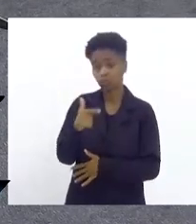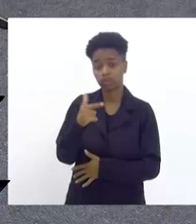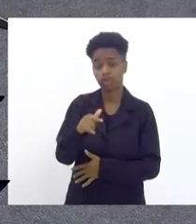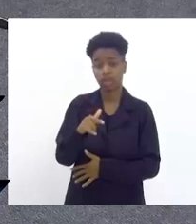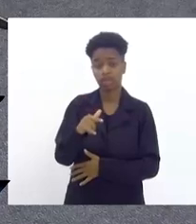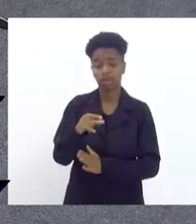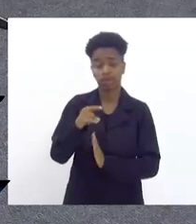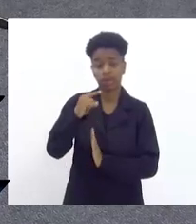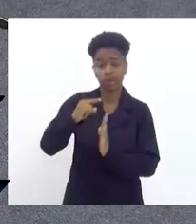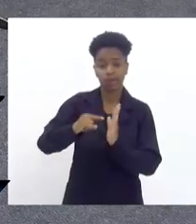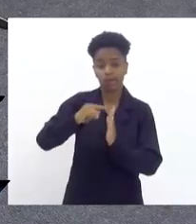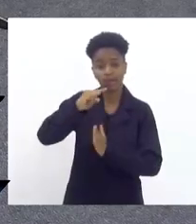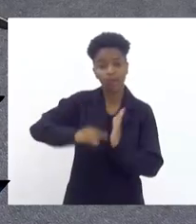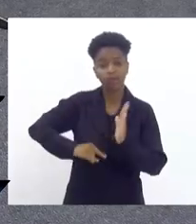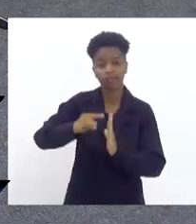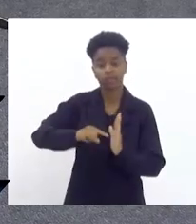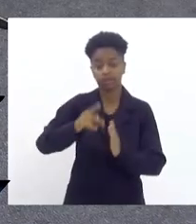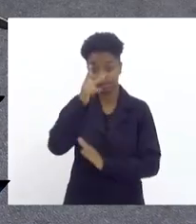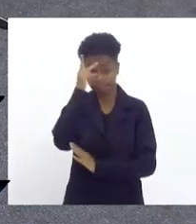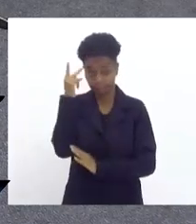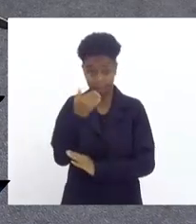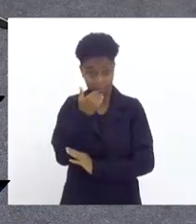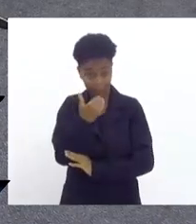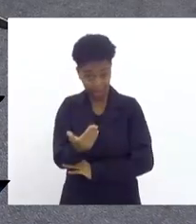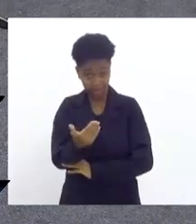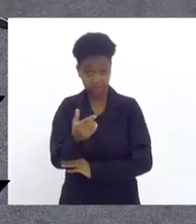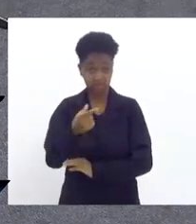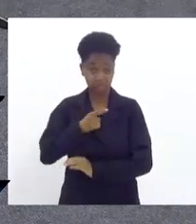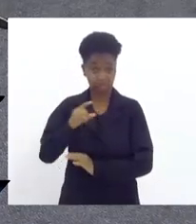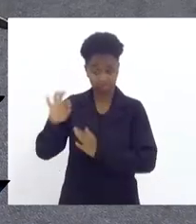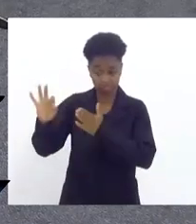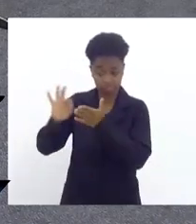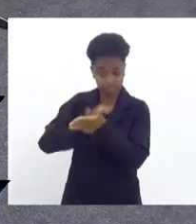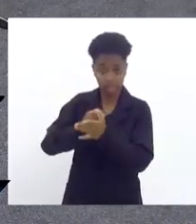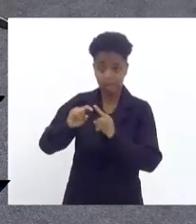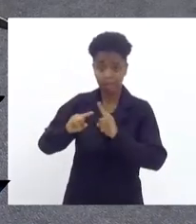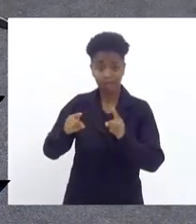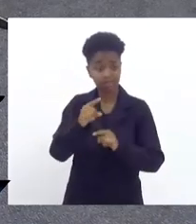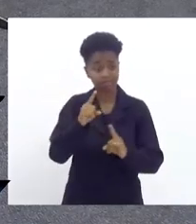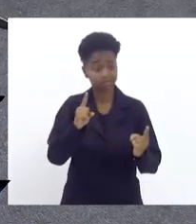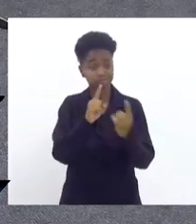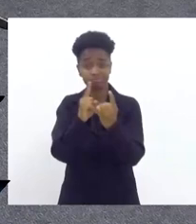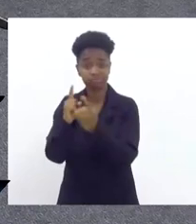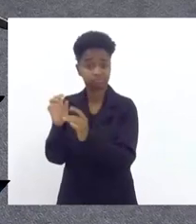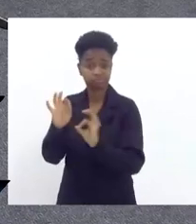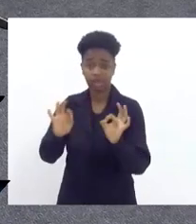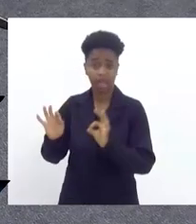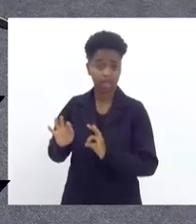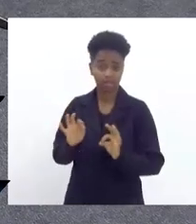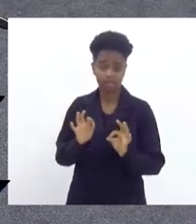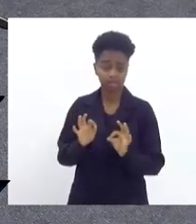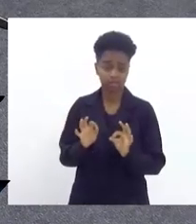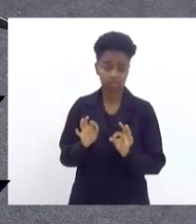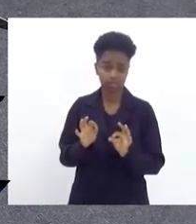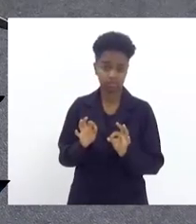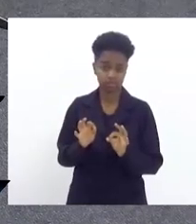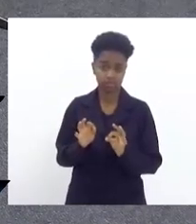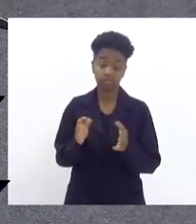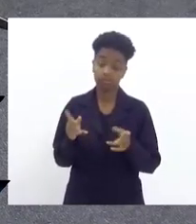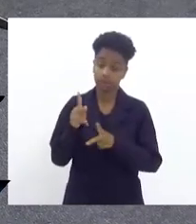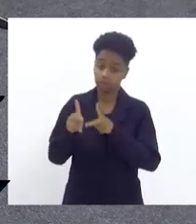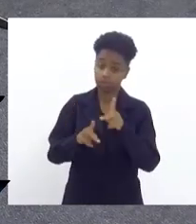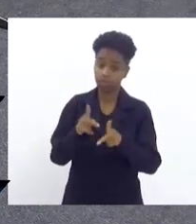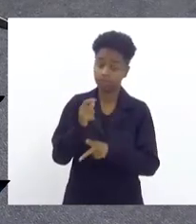as pessoas vão até lá pedindo fazendo uma inscrição e eles sequer vão até lá colocar o hidrômetro e a